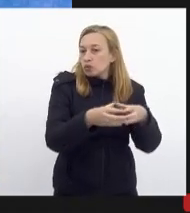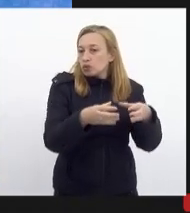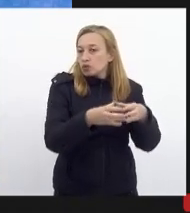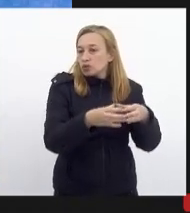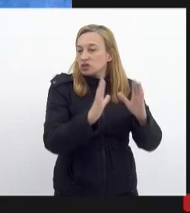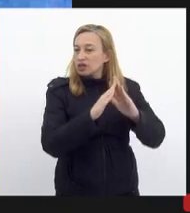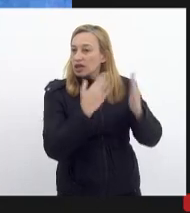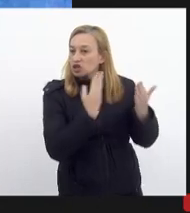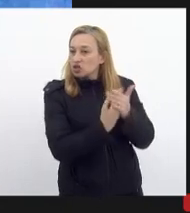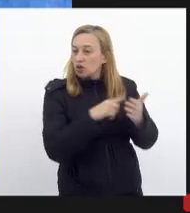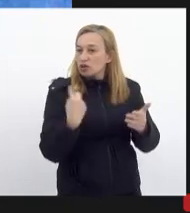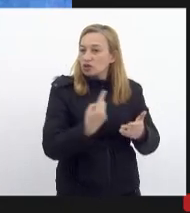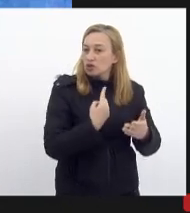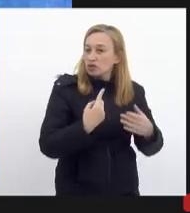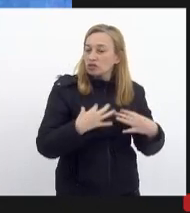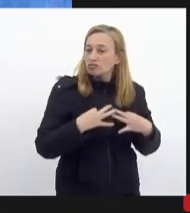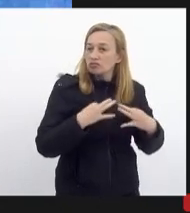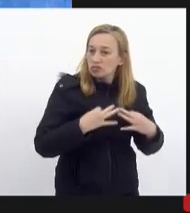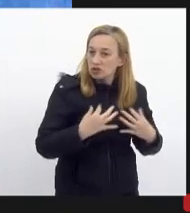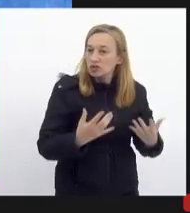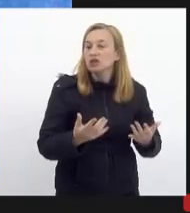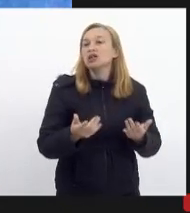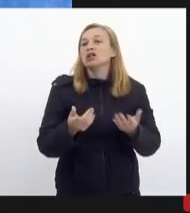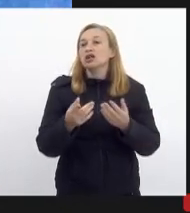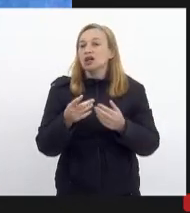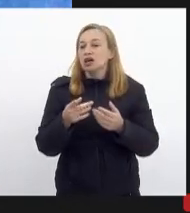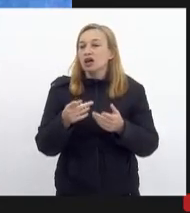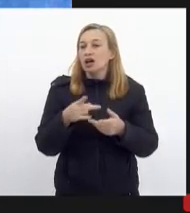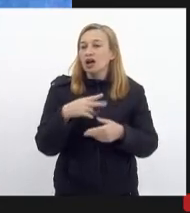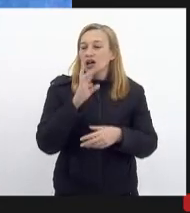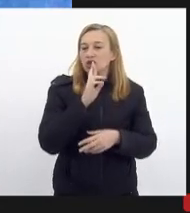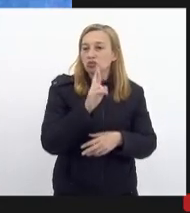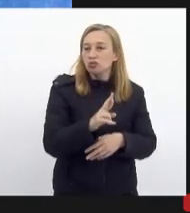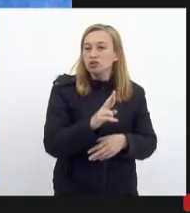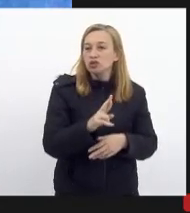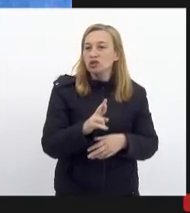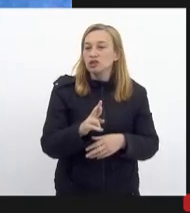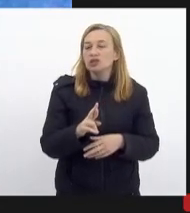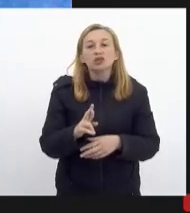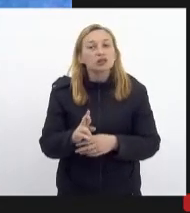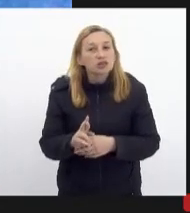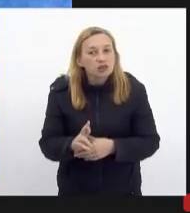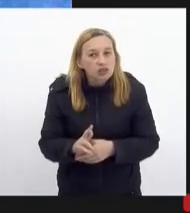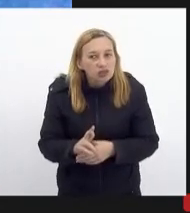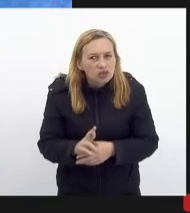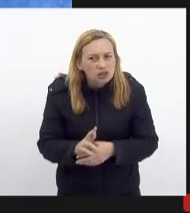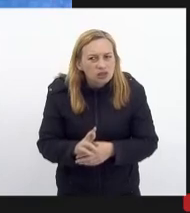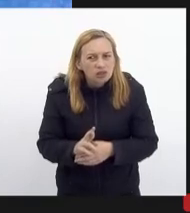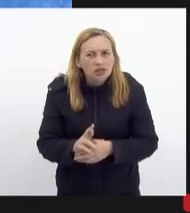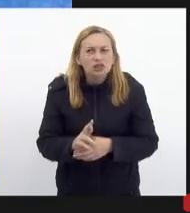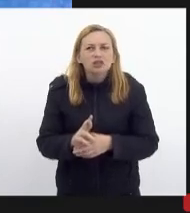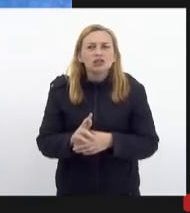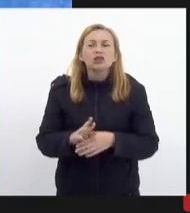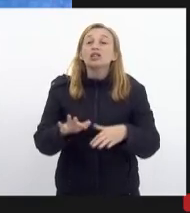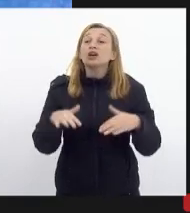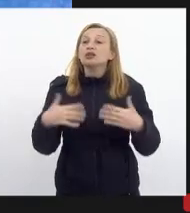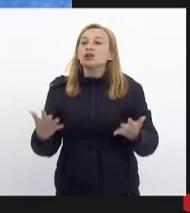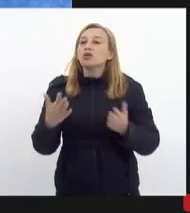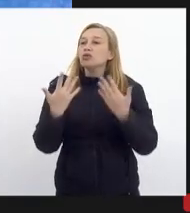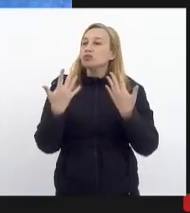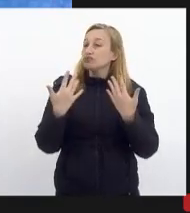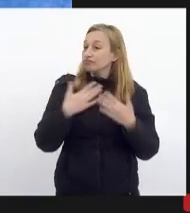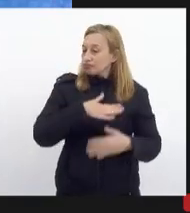Estamos, estaremos sempre à disposição, atenciosamente, à equipe diretiva do CEDU. Então, gostaria de